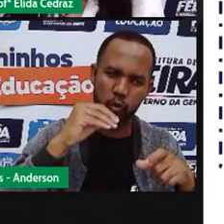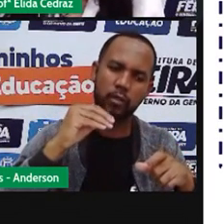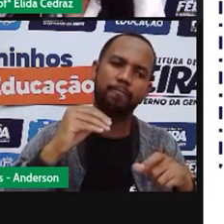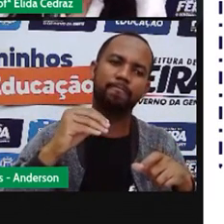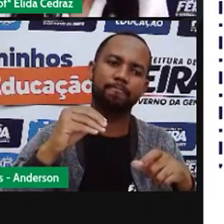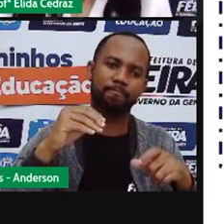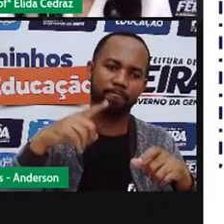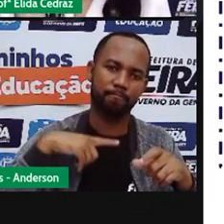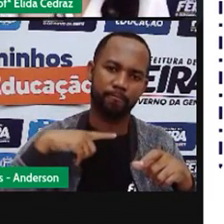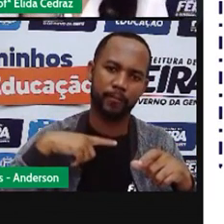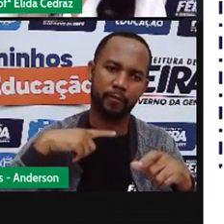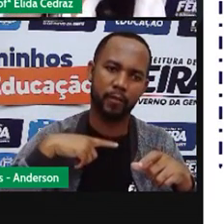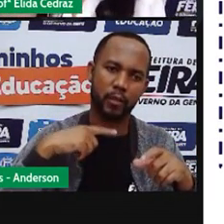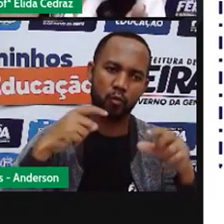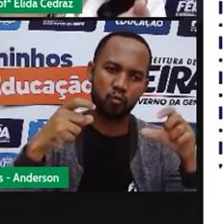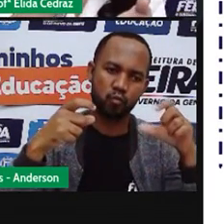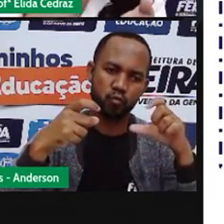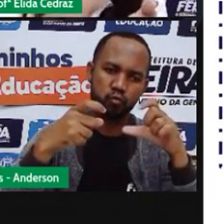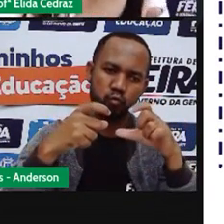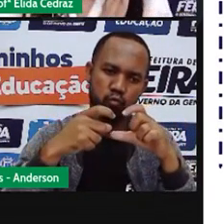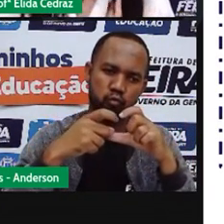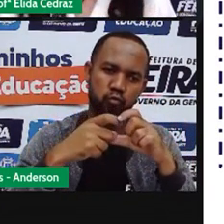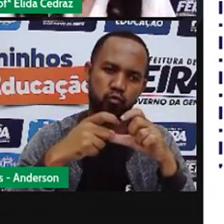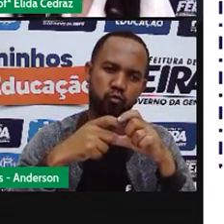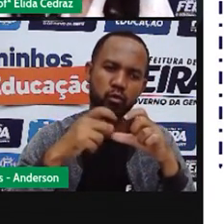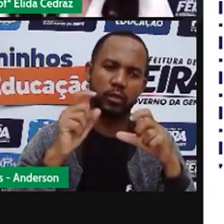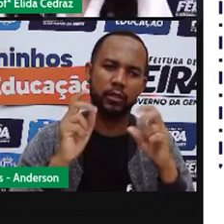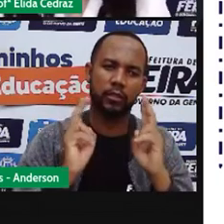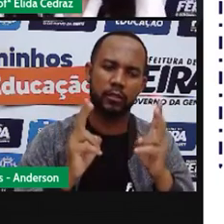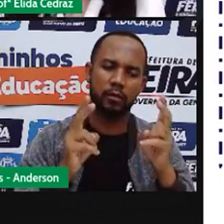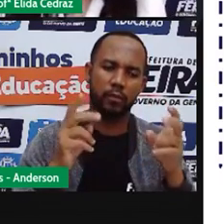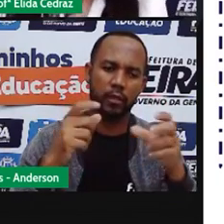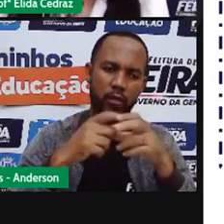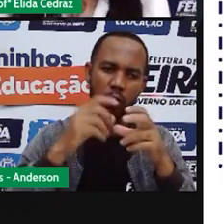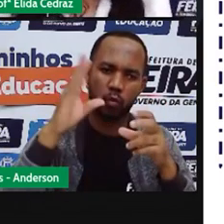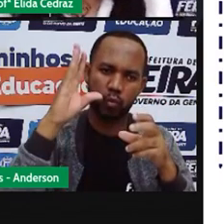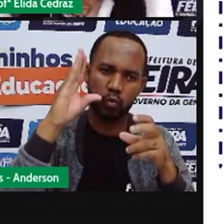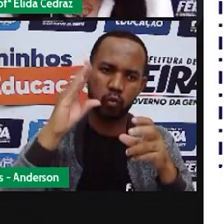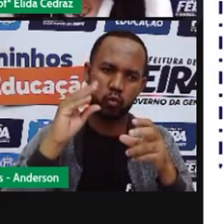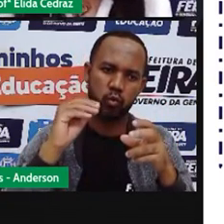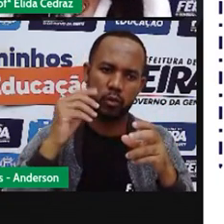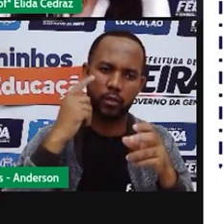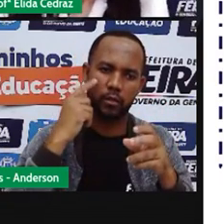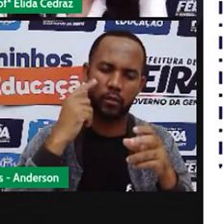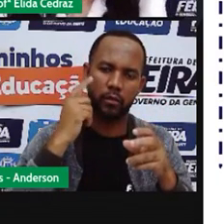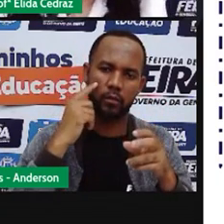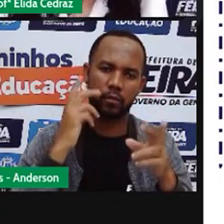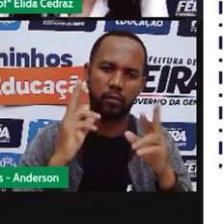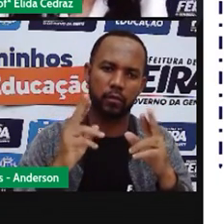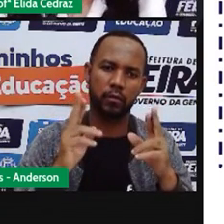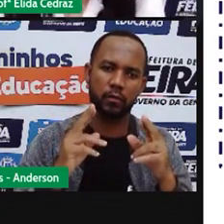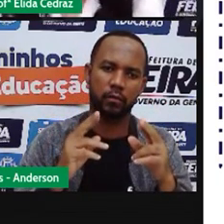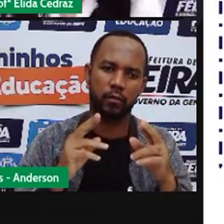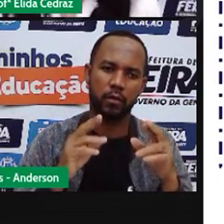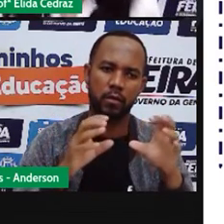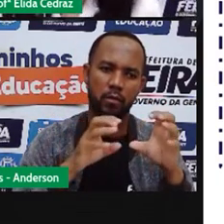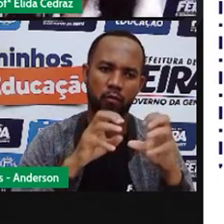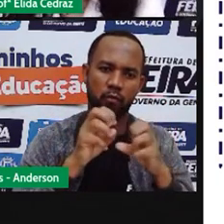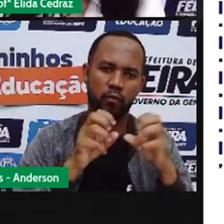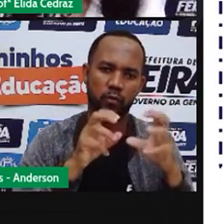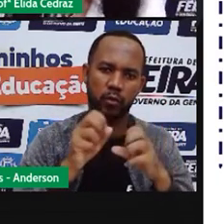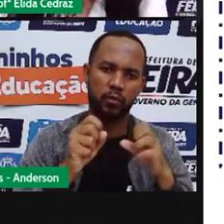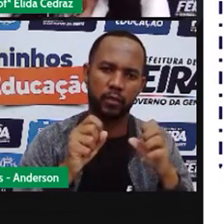lua crescente. E tem um lado que está escuro. Havia uma sombra que foi formada